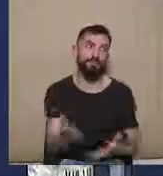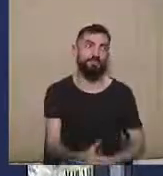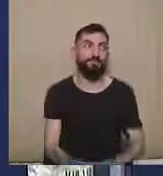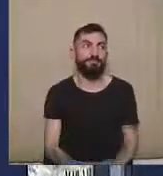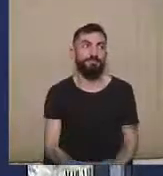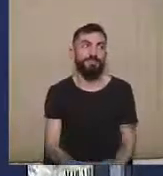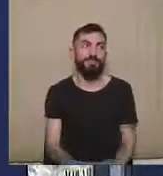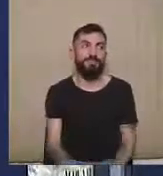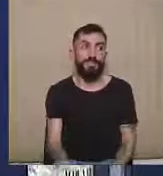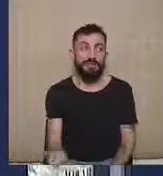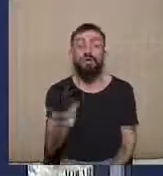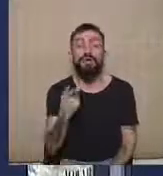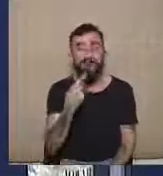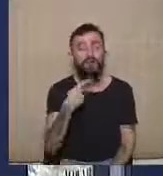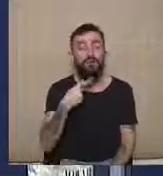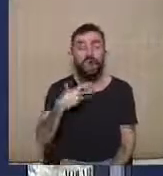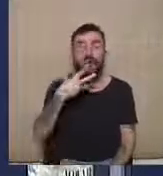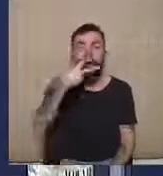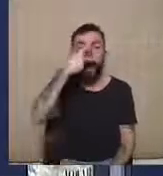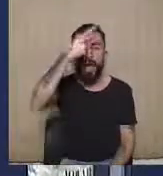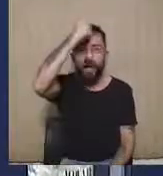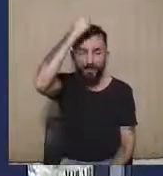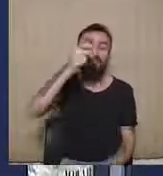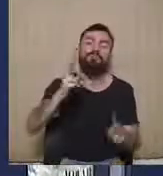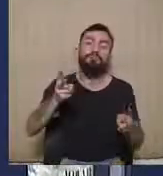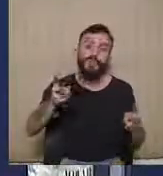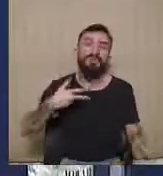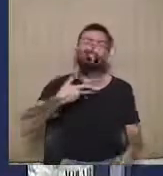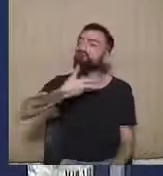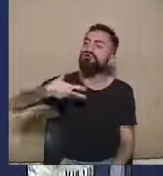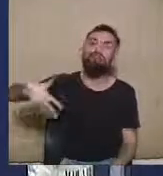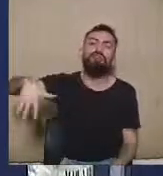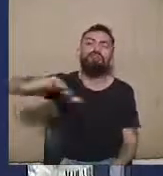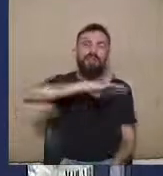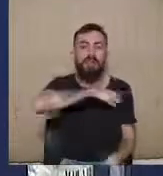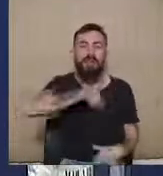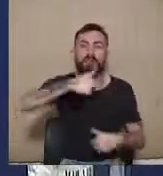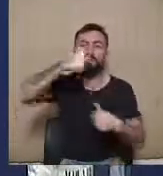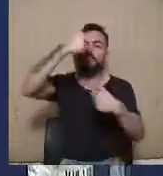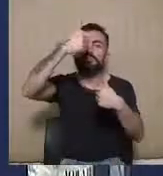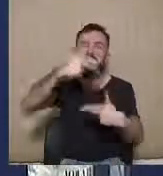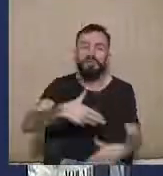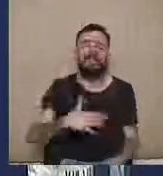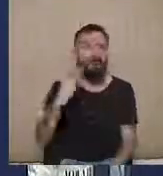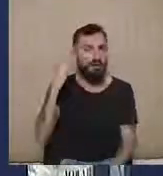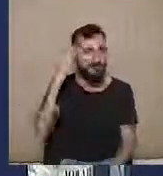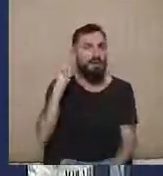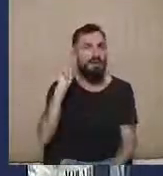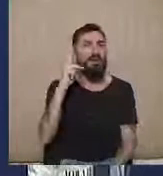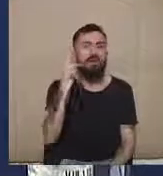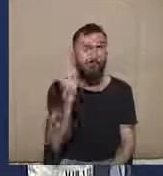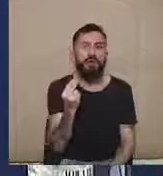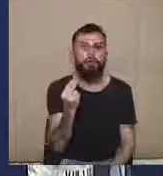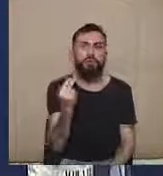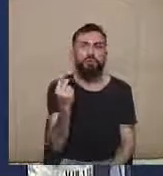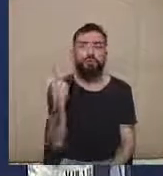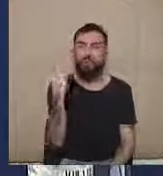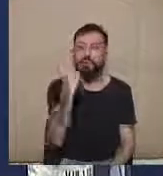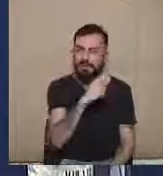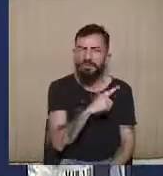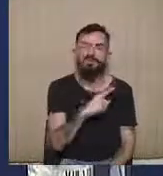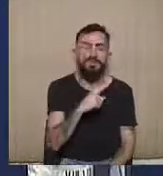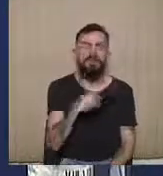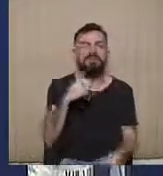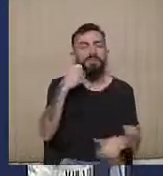de uma maneira bastante apressada nesse sobrevoo que a gente se propôs a fazer aqui, acho que nós passamos de alguma coisa, alguma coisa mais importante